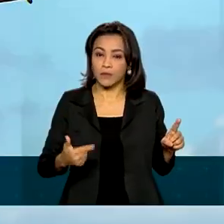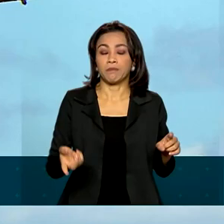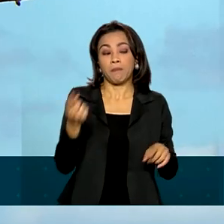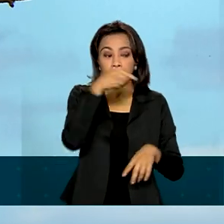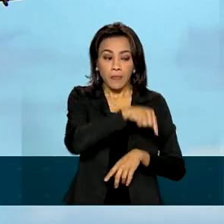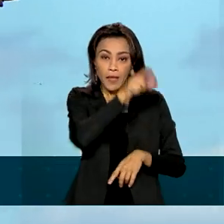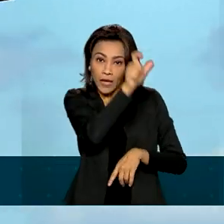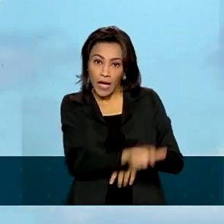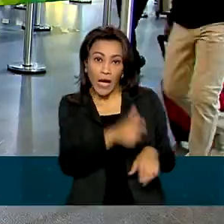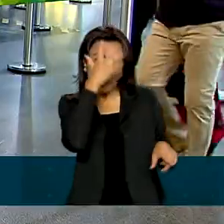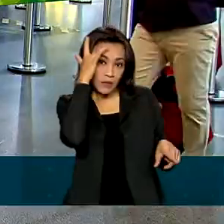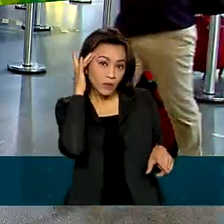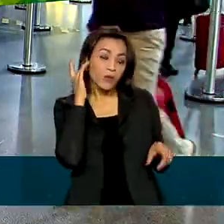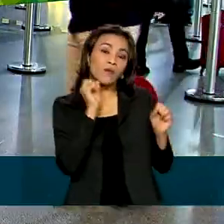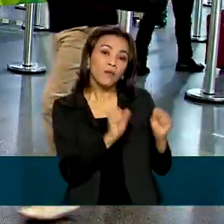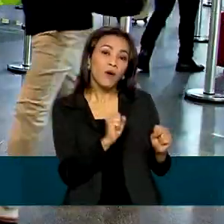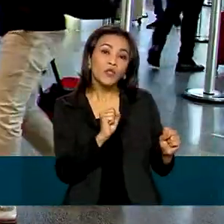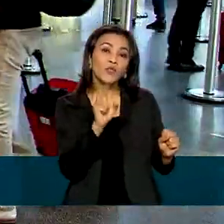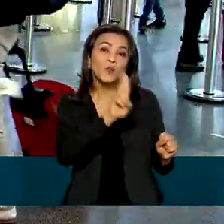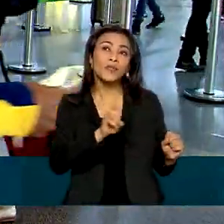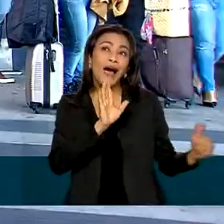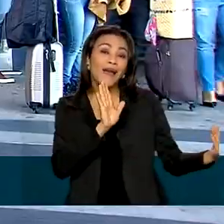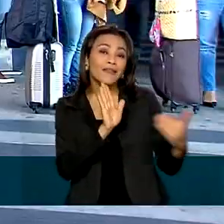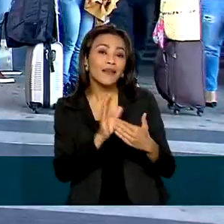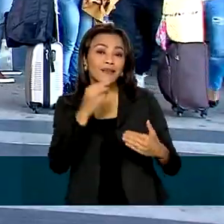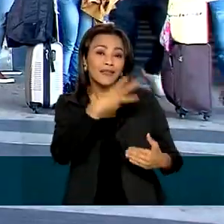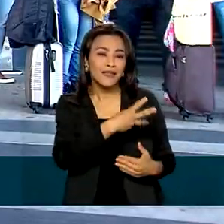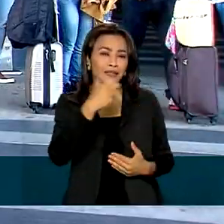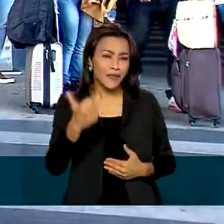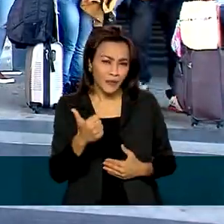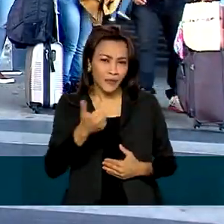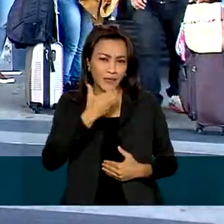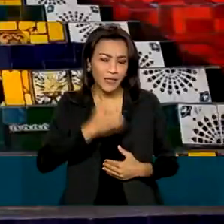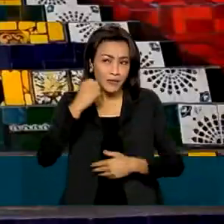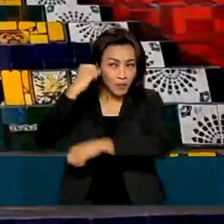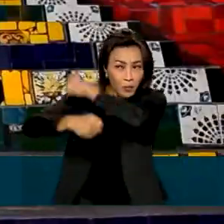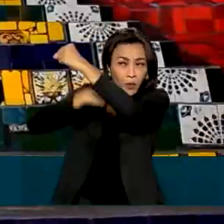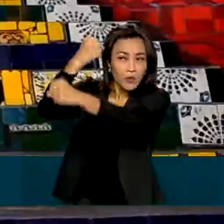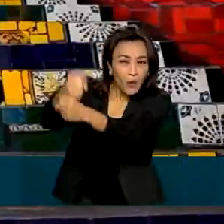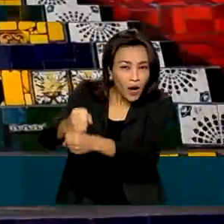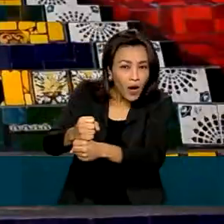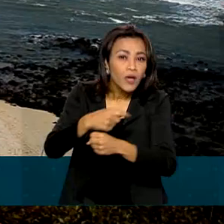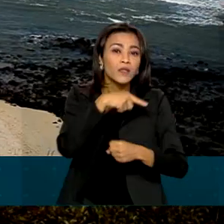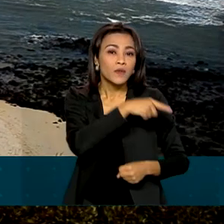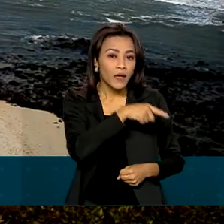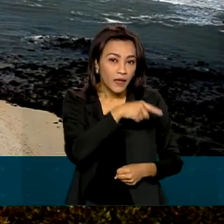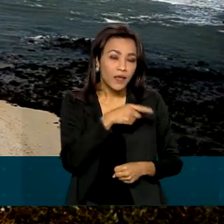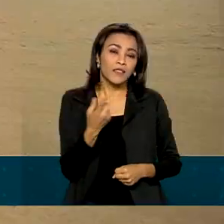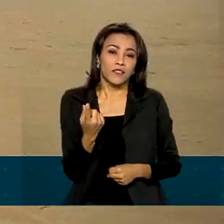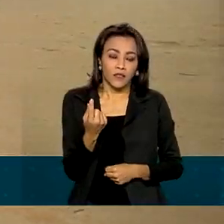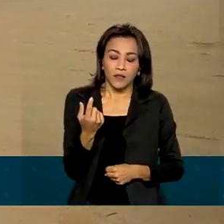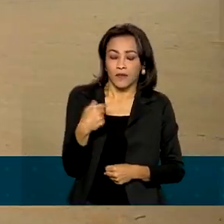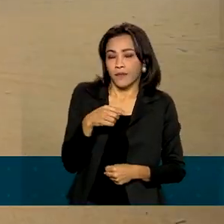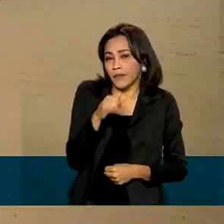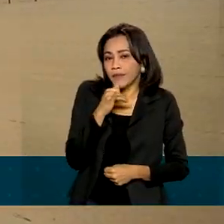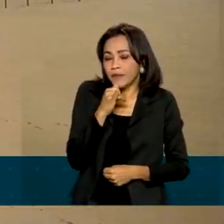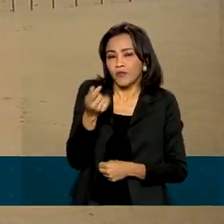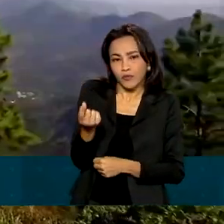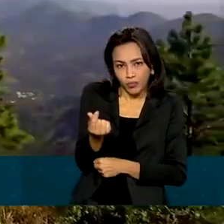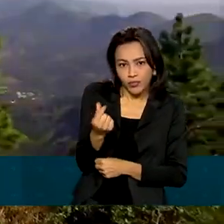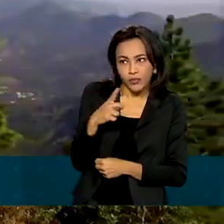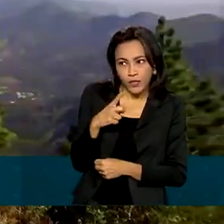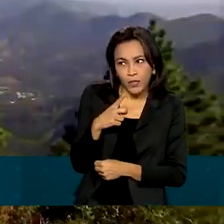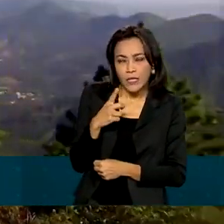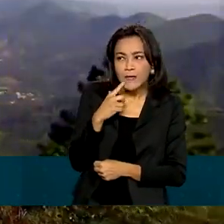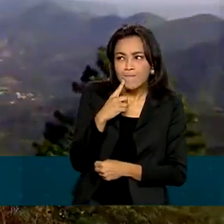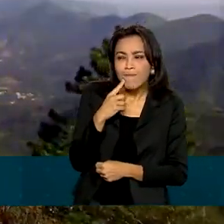possibilidade de utilizar até 31 de dezembro do ano que vem o crédito adquirido aí nesse período que eu acabei de mencionar. Caso escolha pela